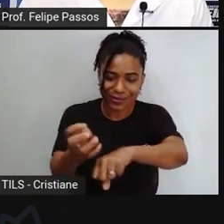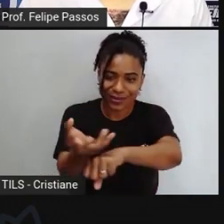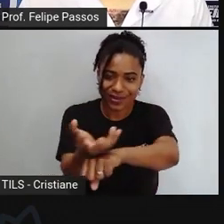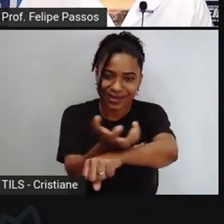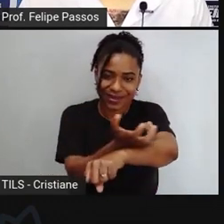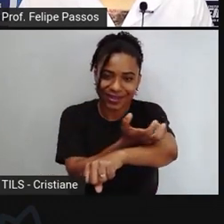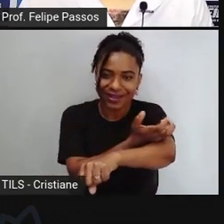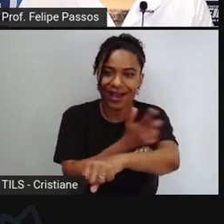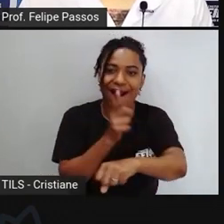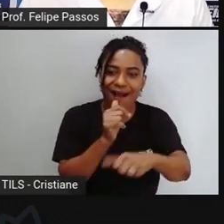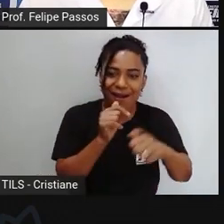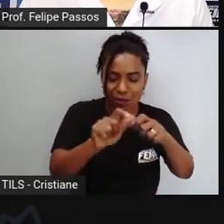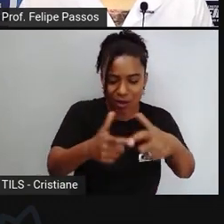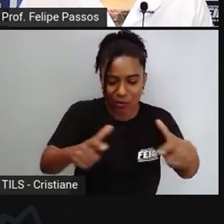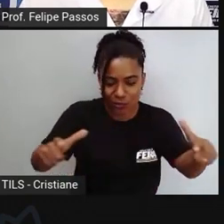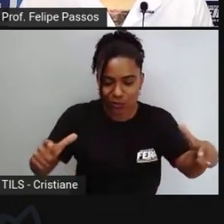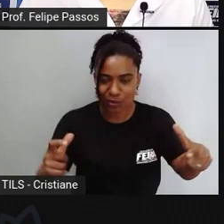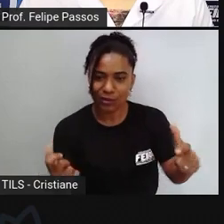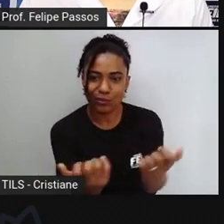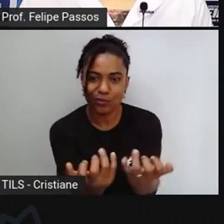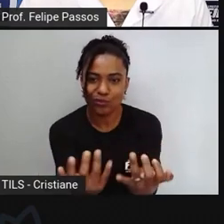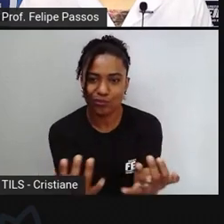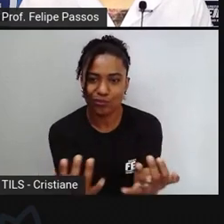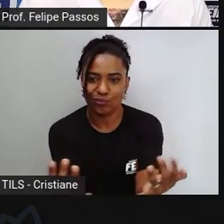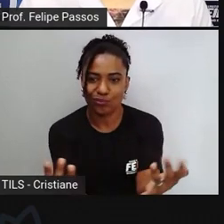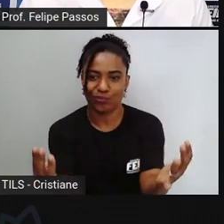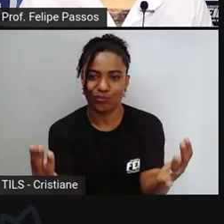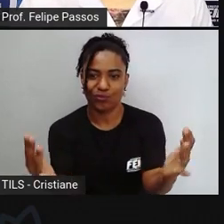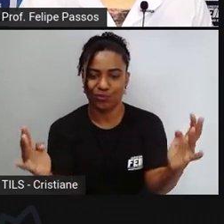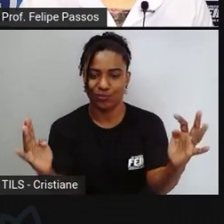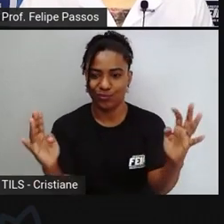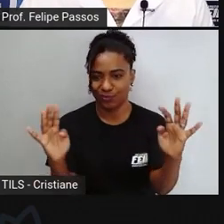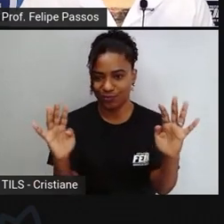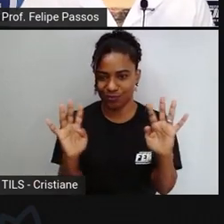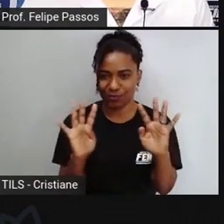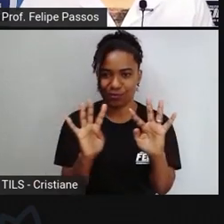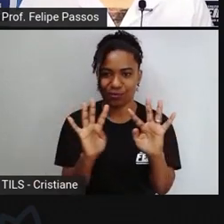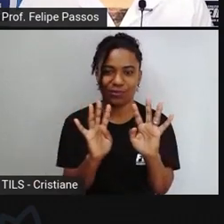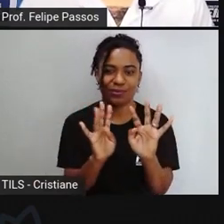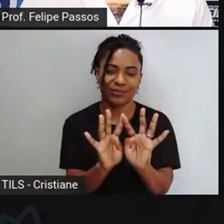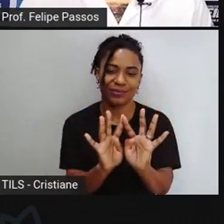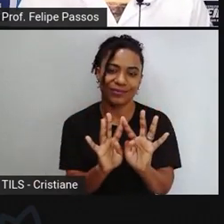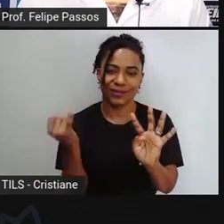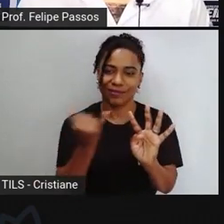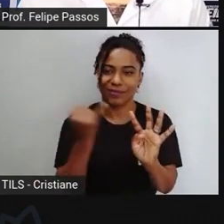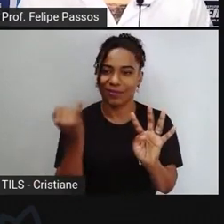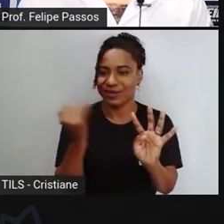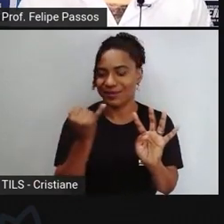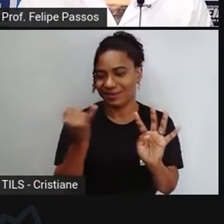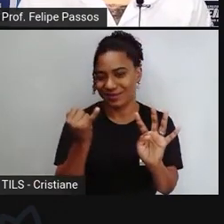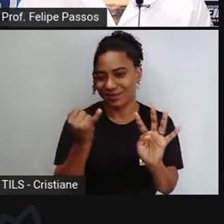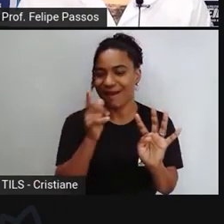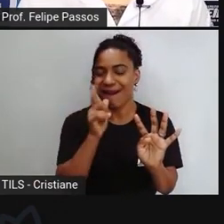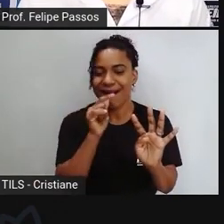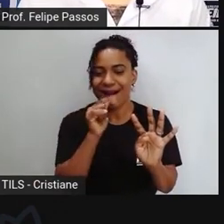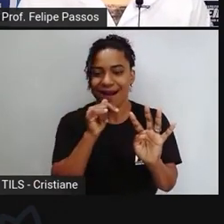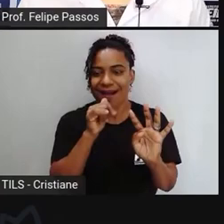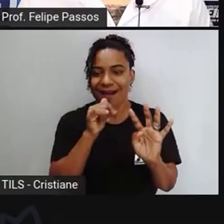lagoas nas lagoas a mata ciliar evita que